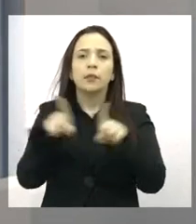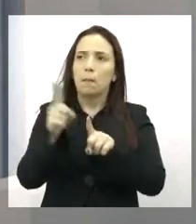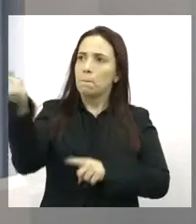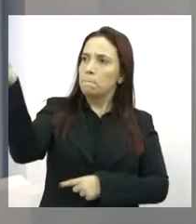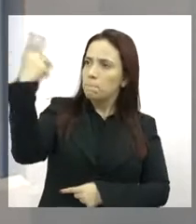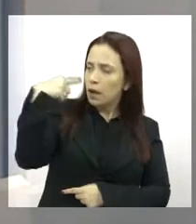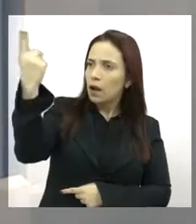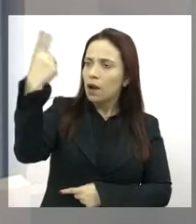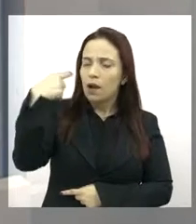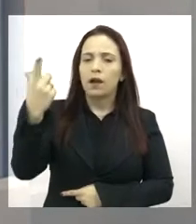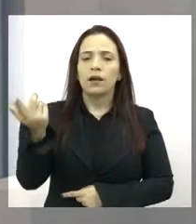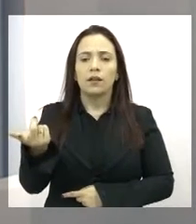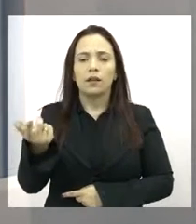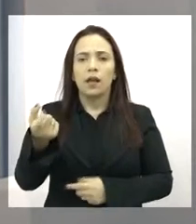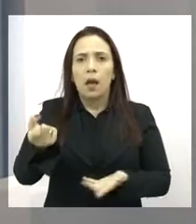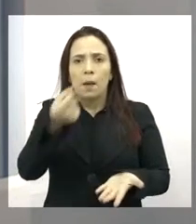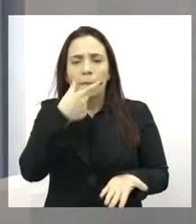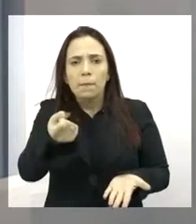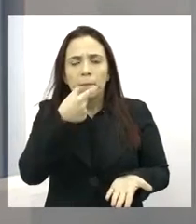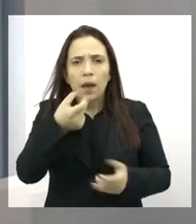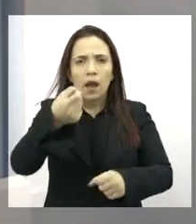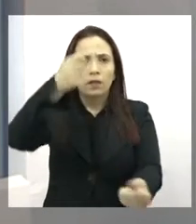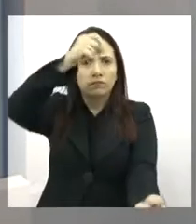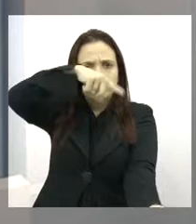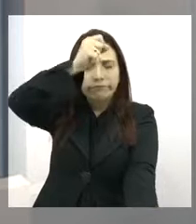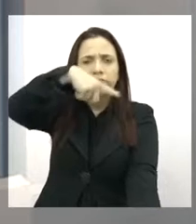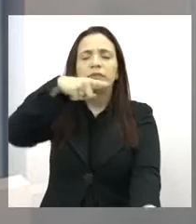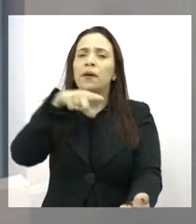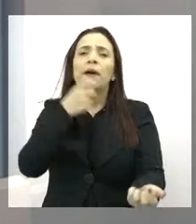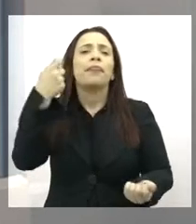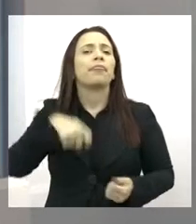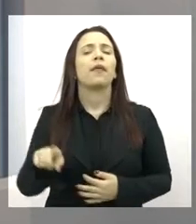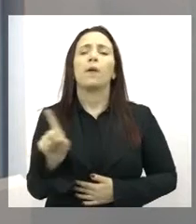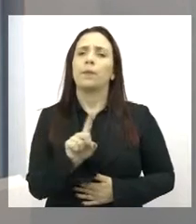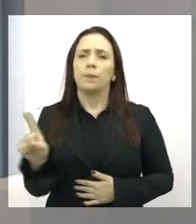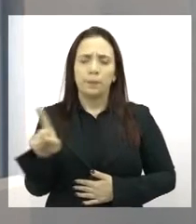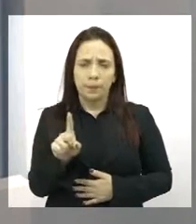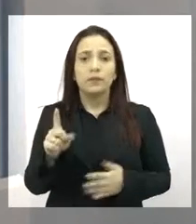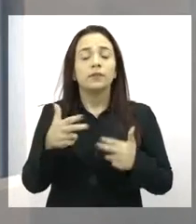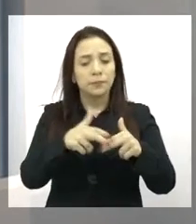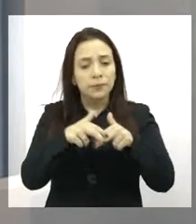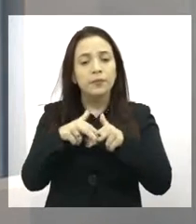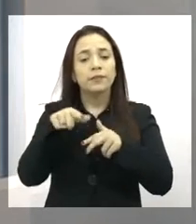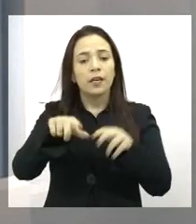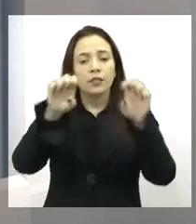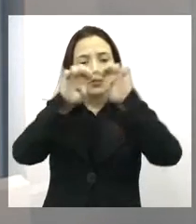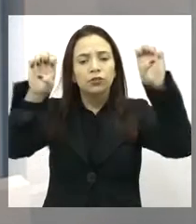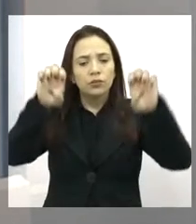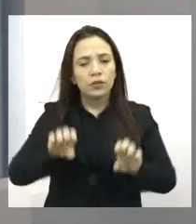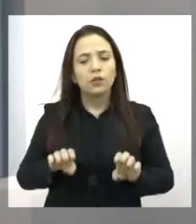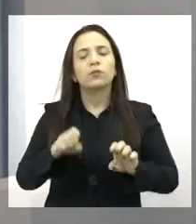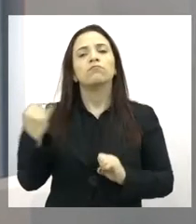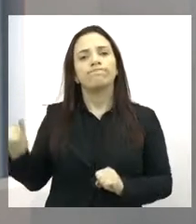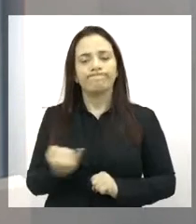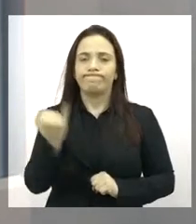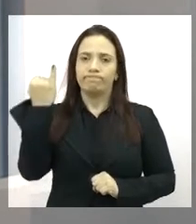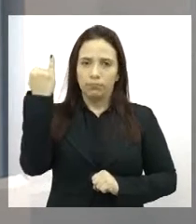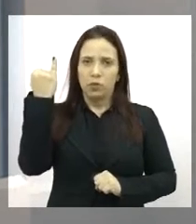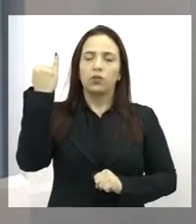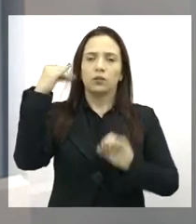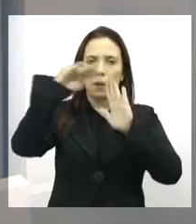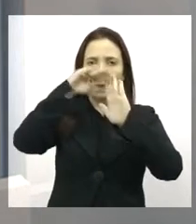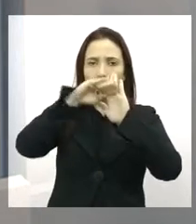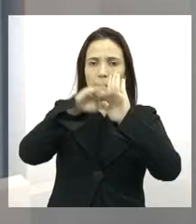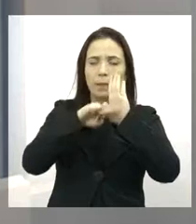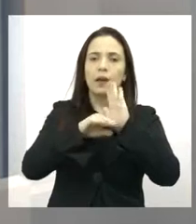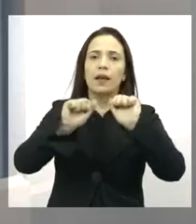impor intervenções medicamentosas que às vezes são desnecessárias. Então, o Estatuto vem trazer esses